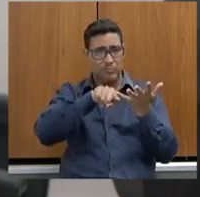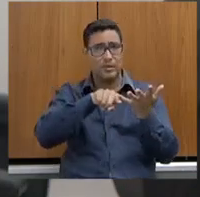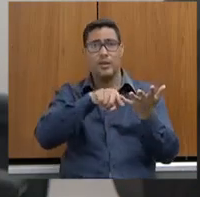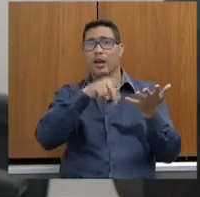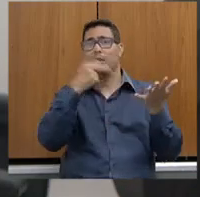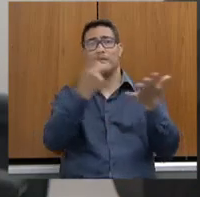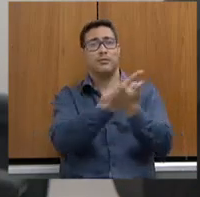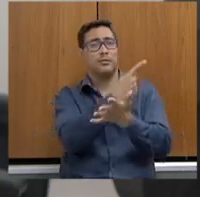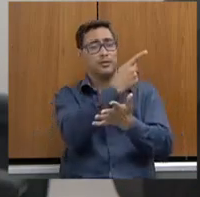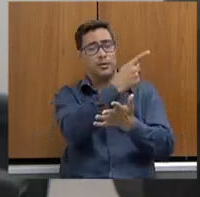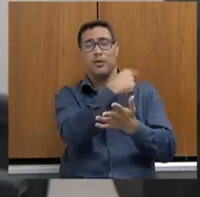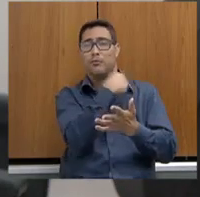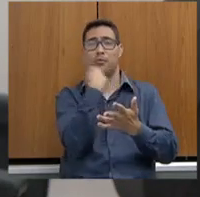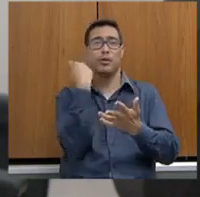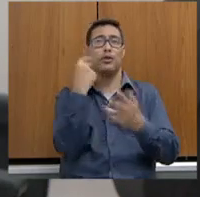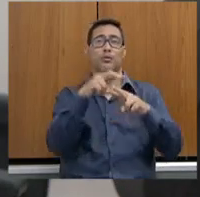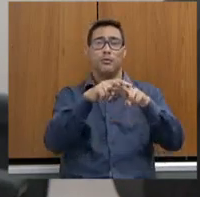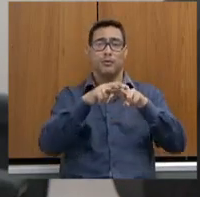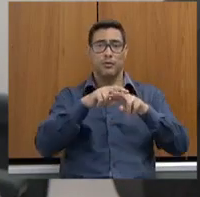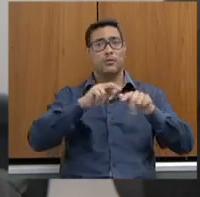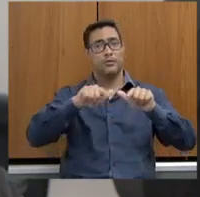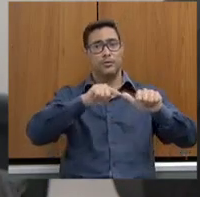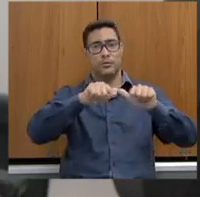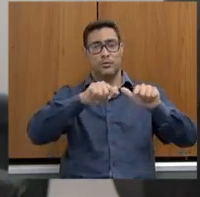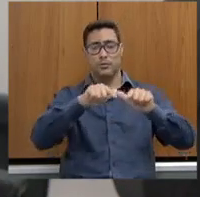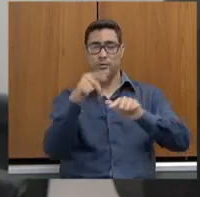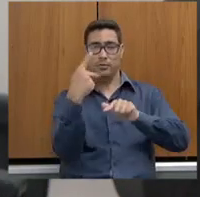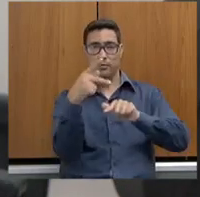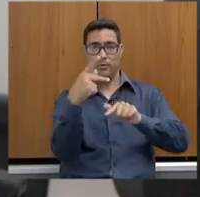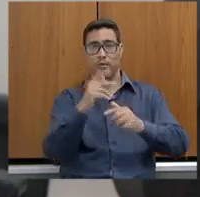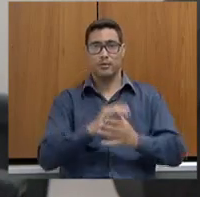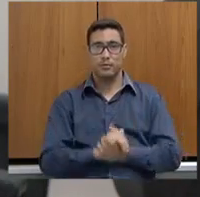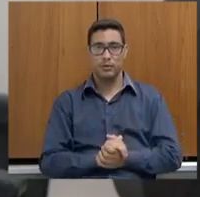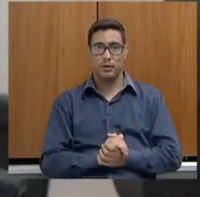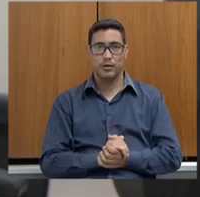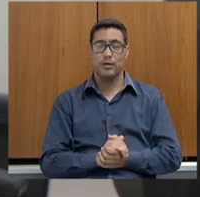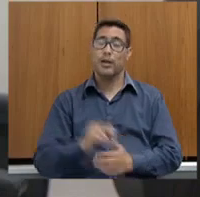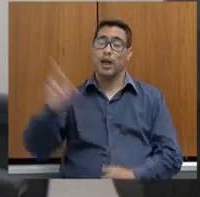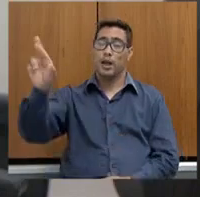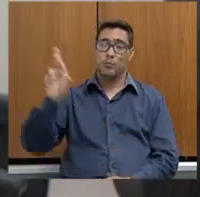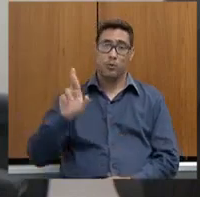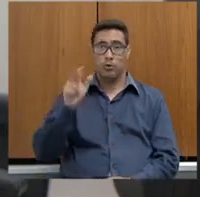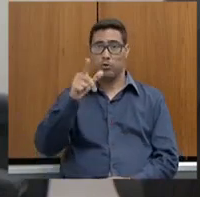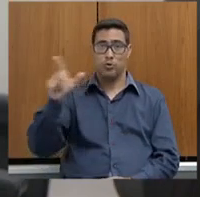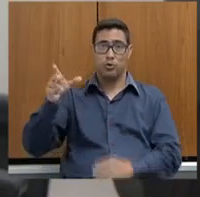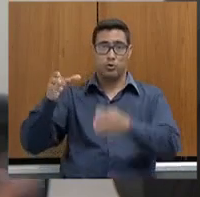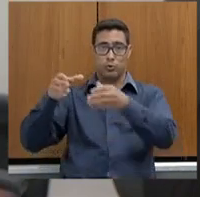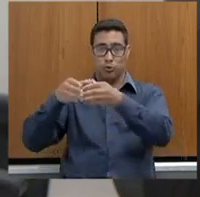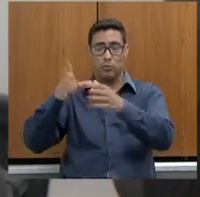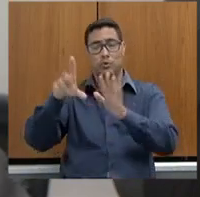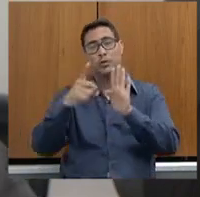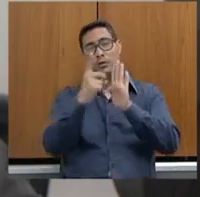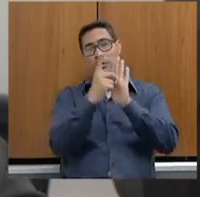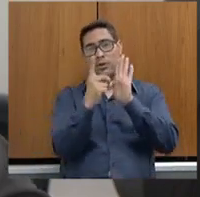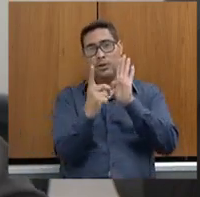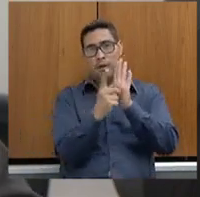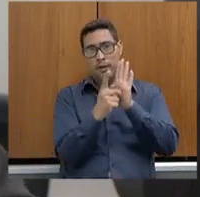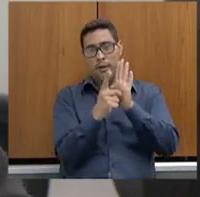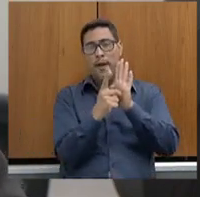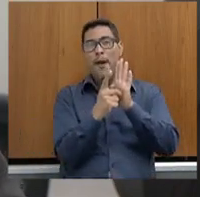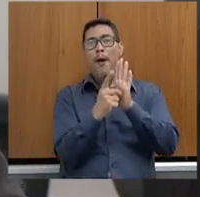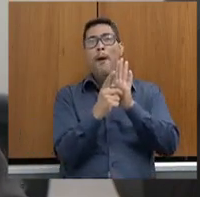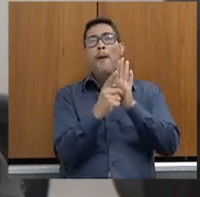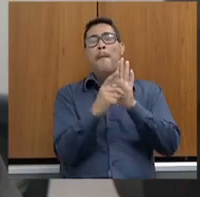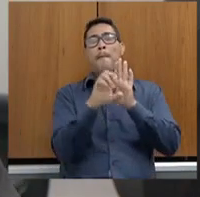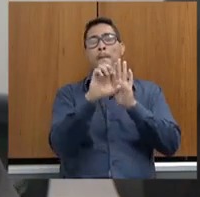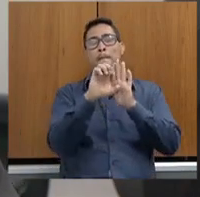foram mortos em serviço ou em razão da atividade. Respostas de outros órgãos direcionaram que o decreto estadual,